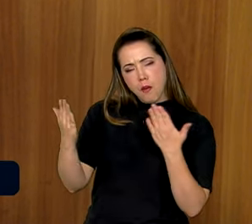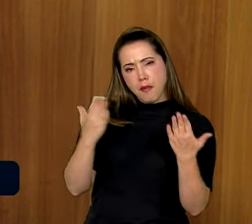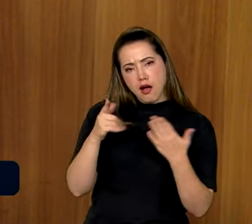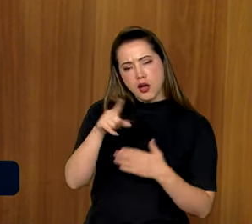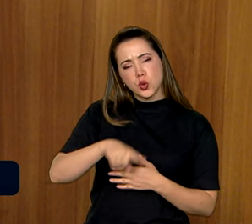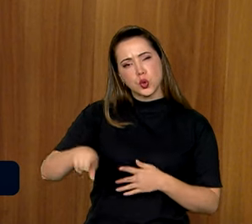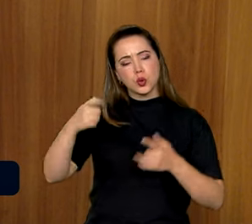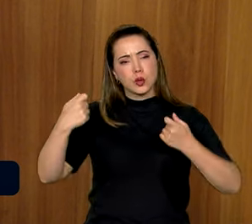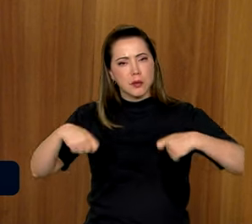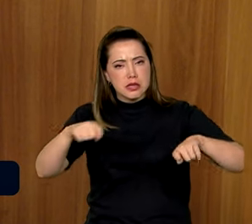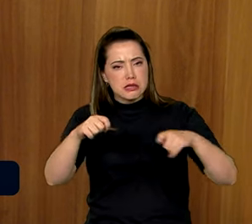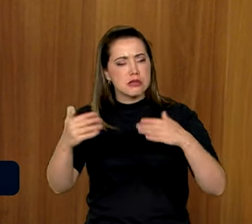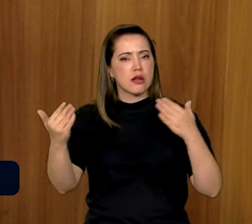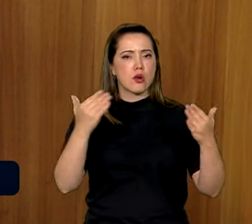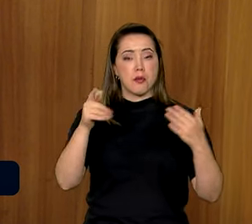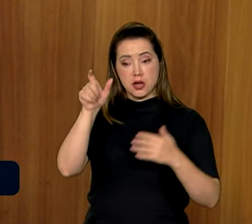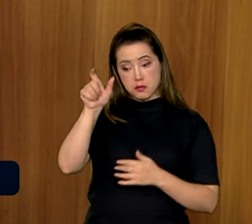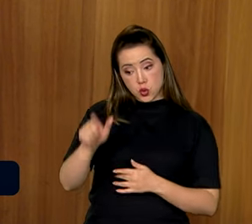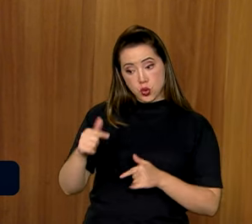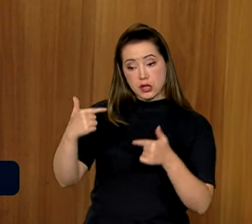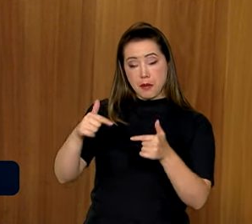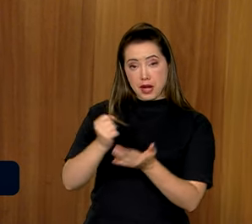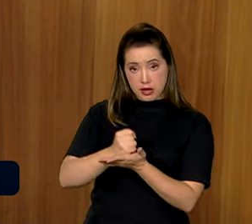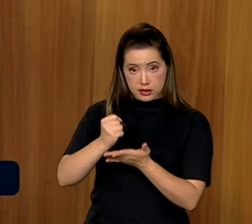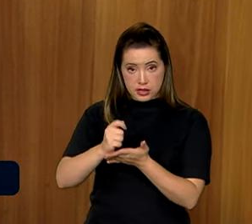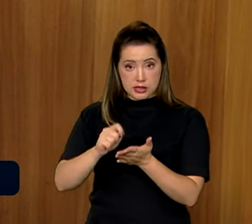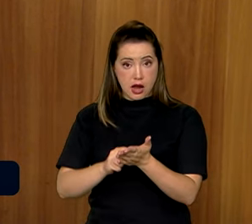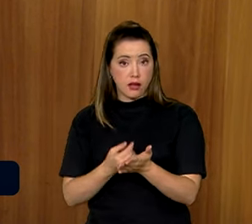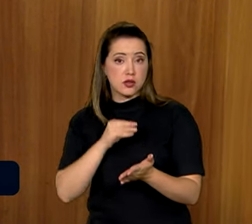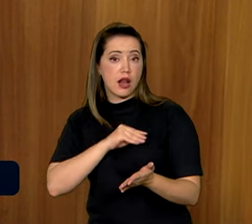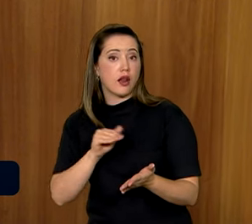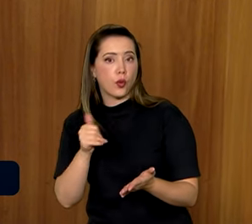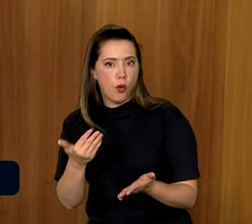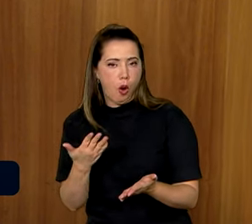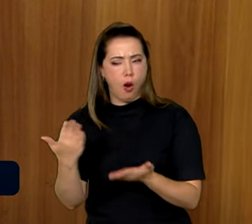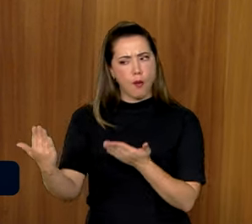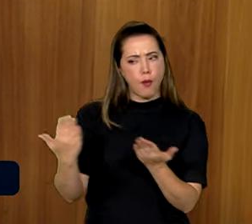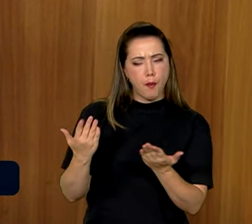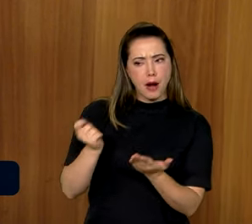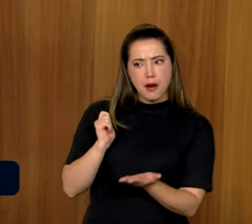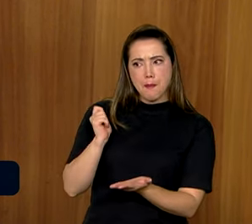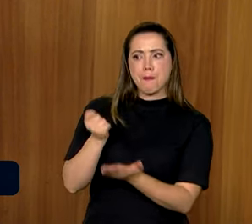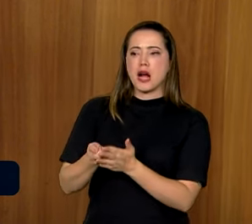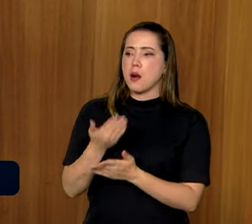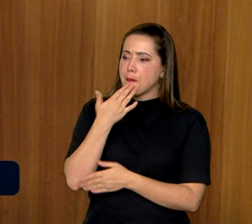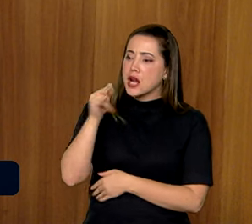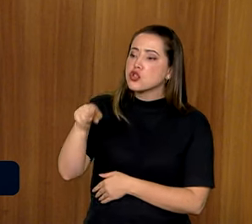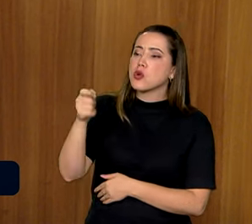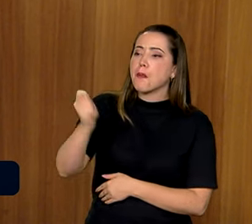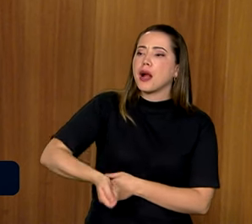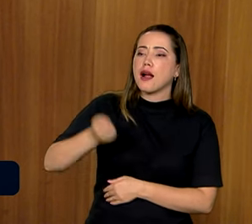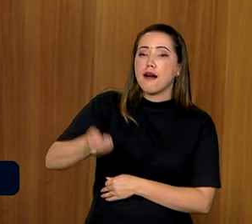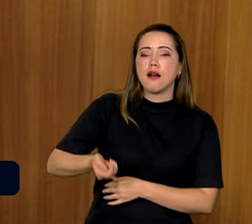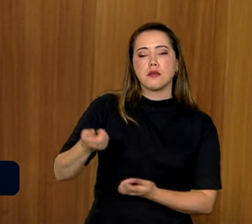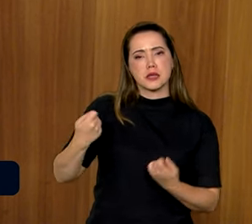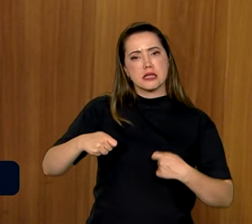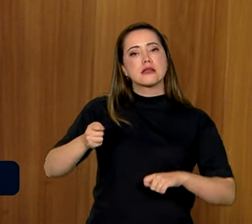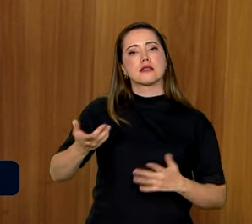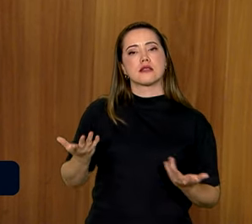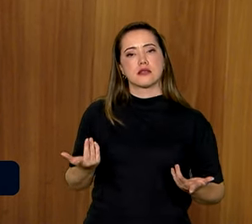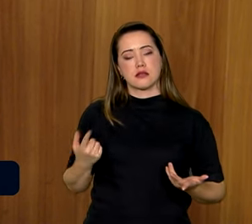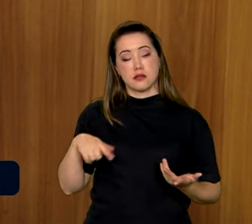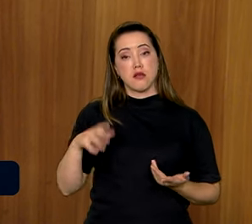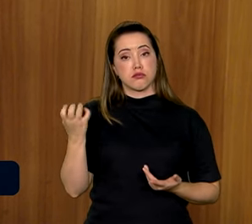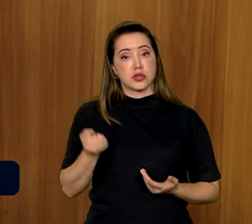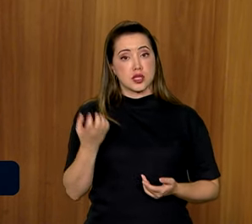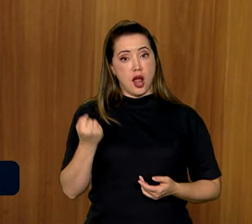devido a ele, se ele fosse um trabalhador regular, certinho, direitinho. E a inspeção do trabalho vai cobrar o pagamento. Então, cobrar para que ele receba essas verbas